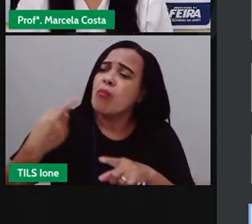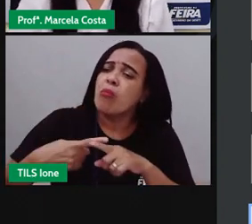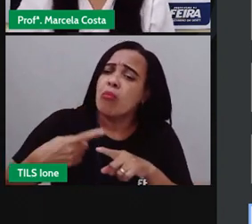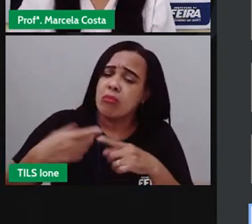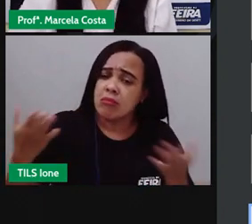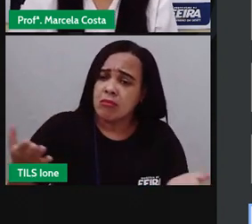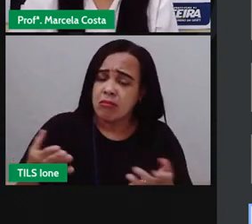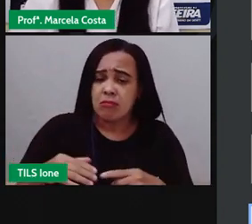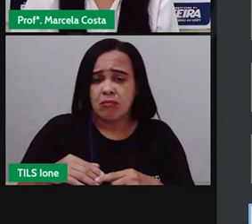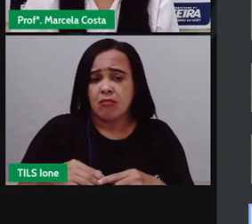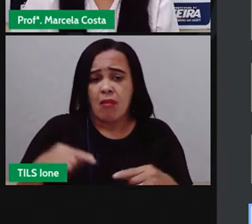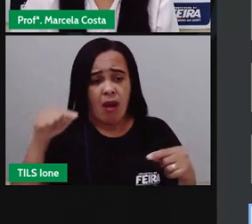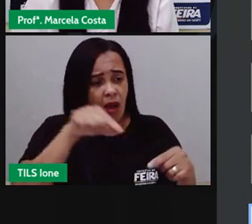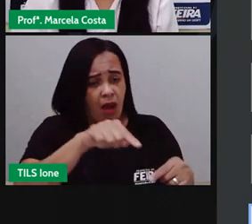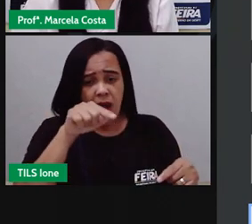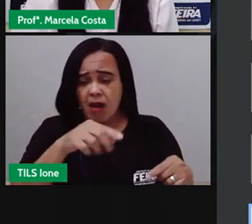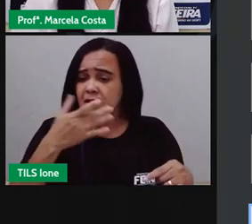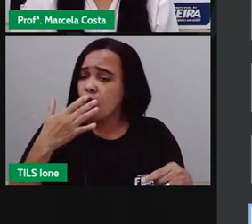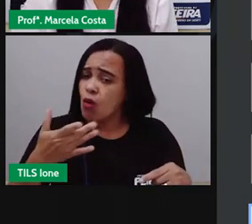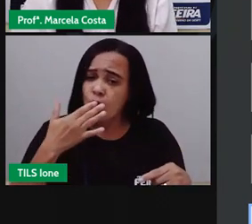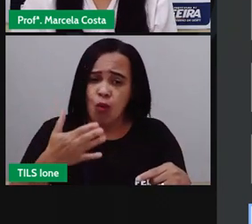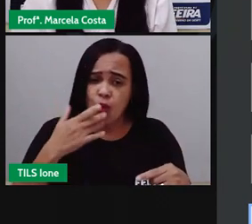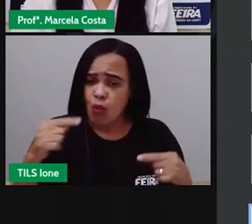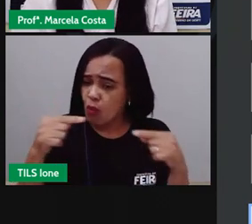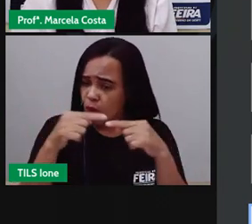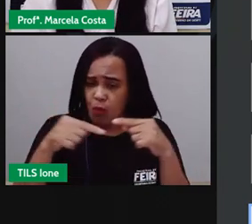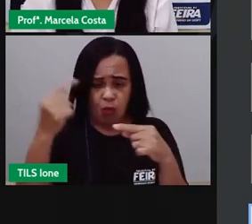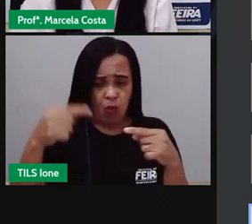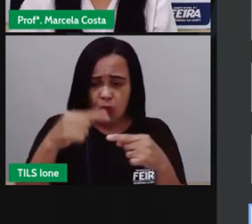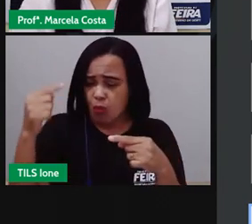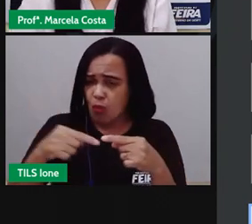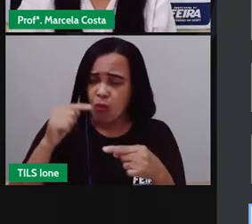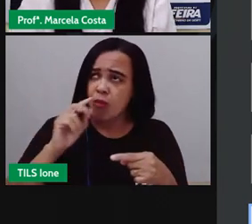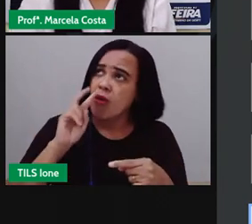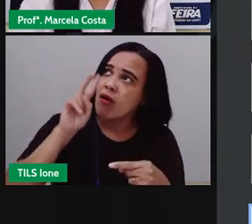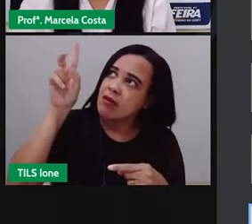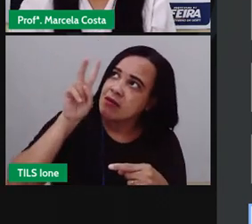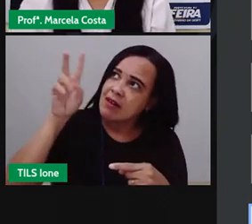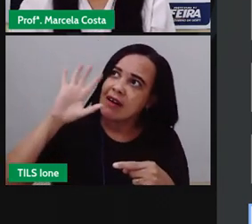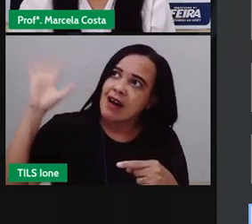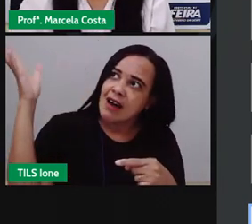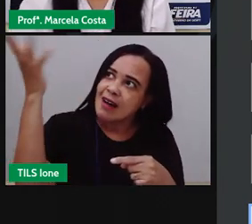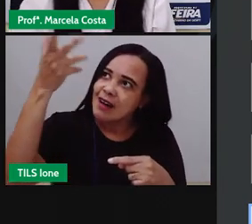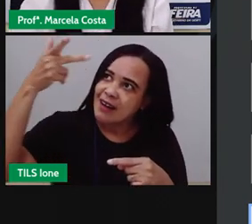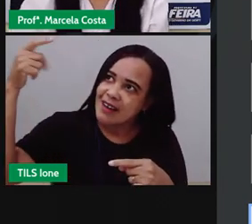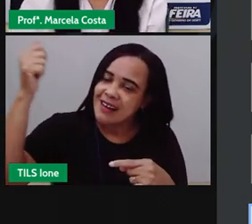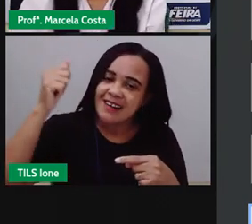Essa cor não lhe cai bem. Olhe para o azul do céu. Por que não fica azul também?